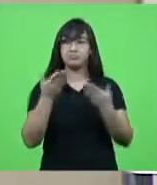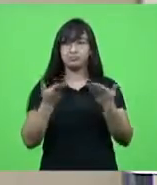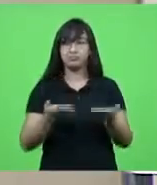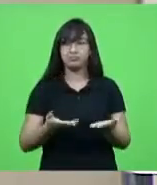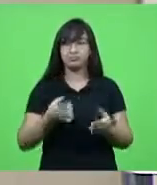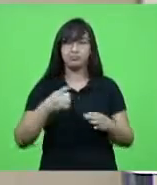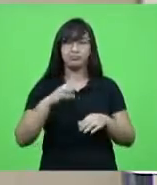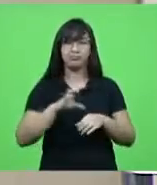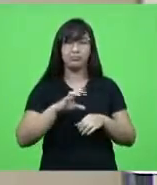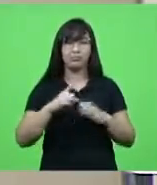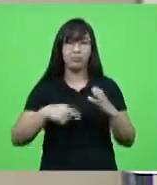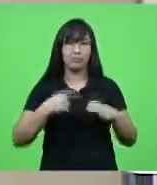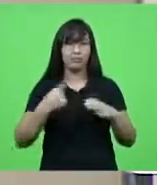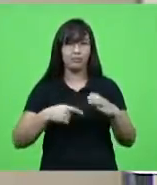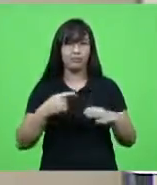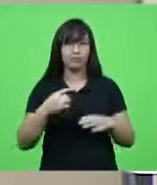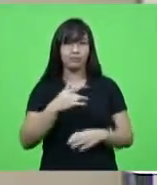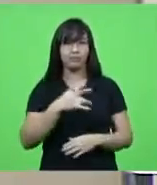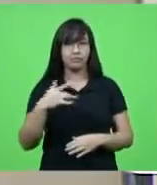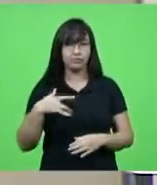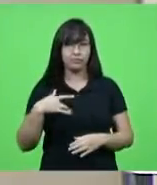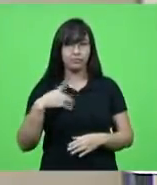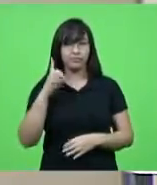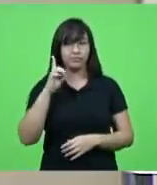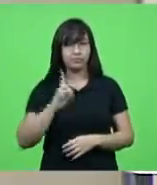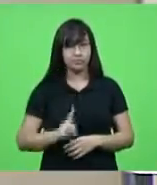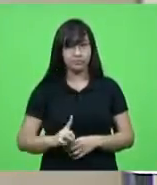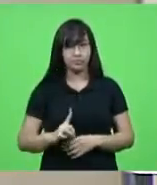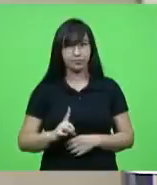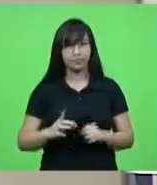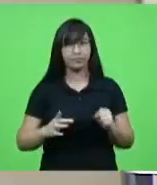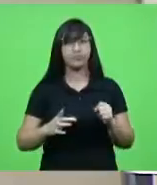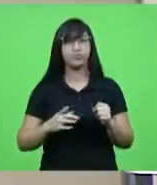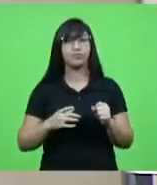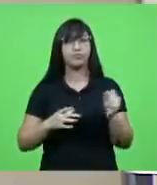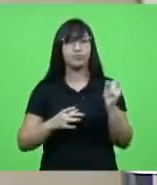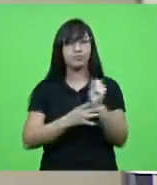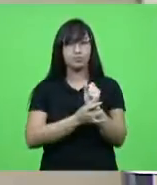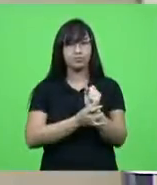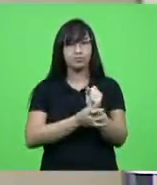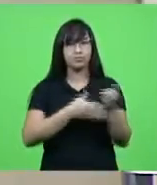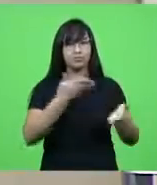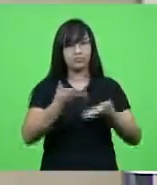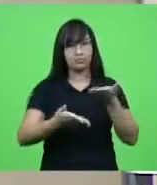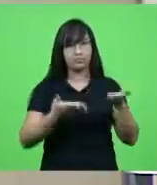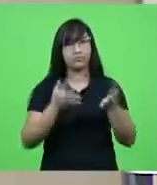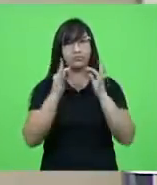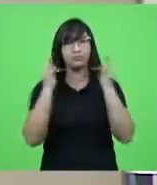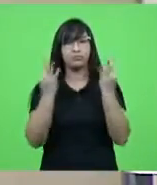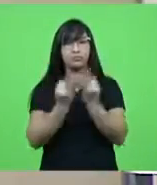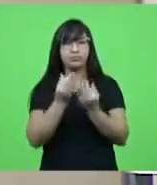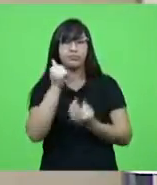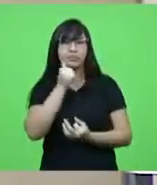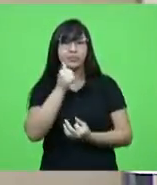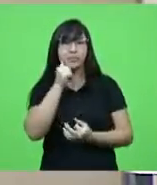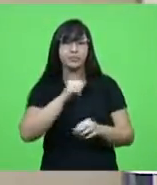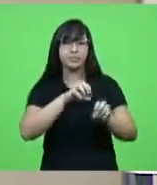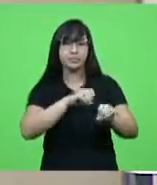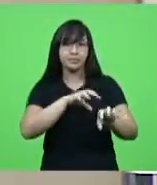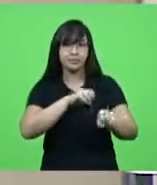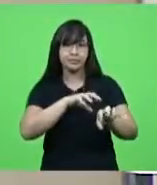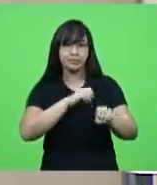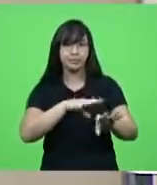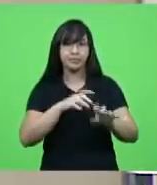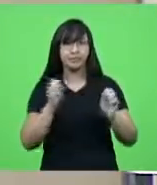comissões de saúde, direitos e garantias fundamentais de amparo à família e à mulher, educação, cultura e desporto